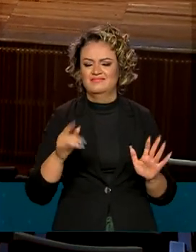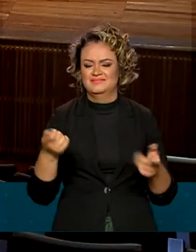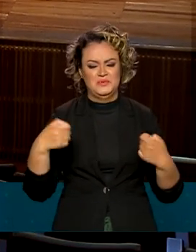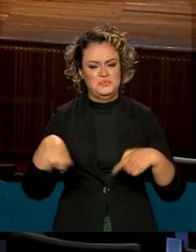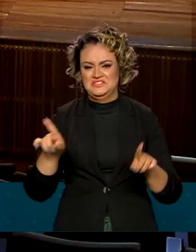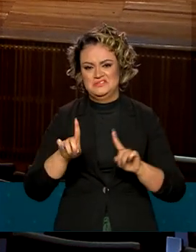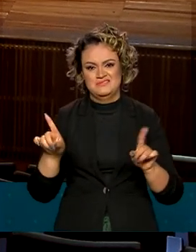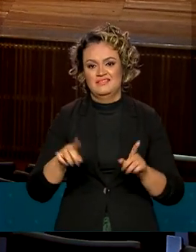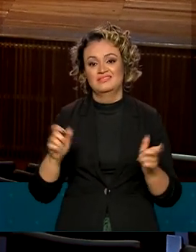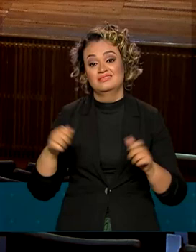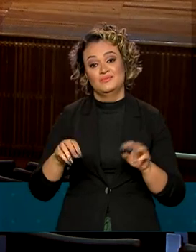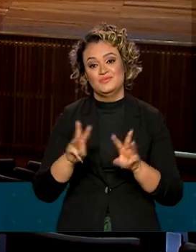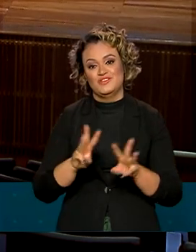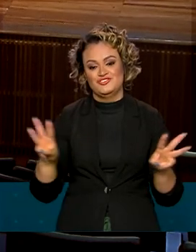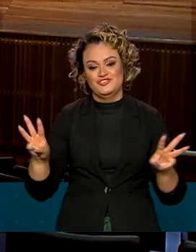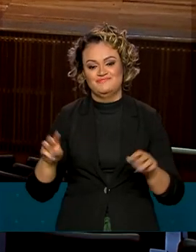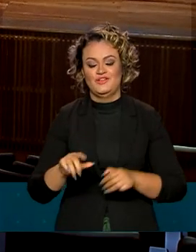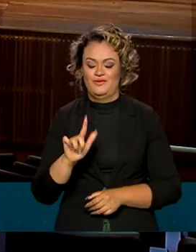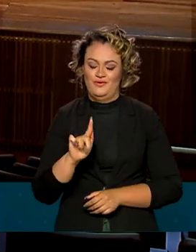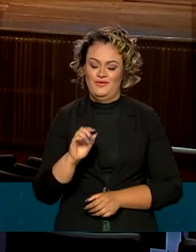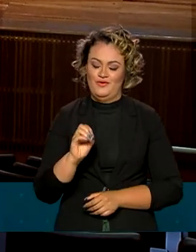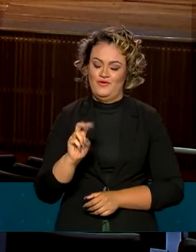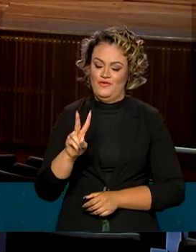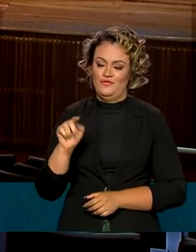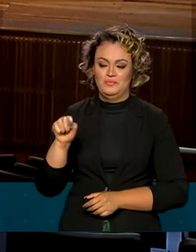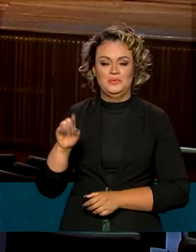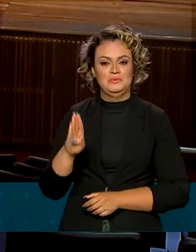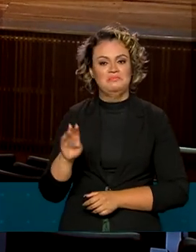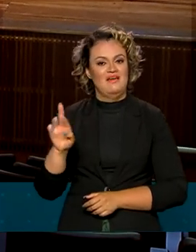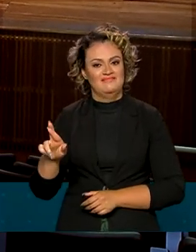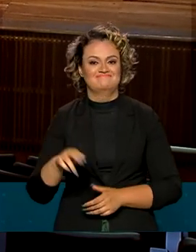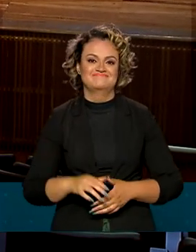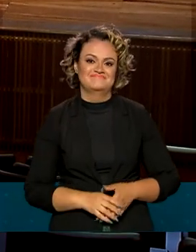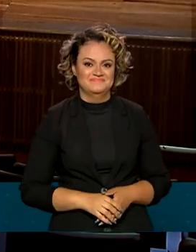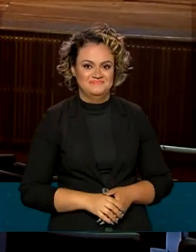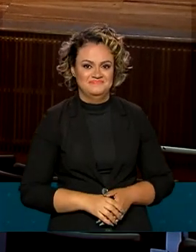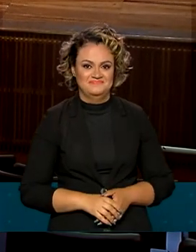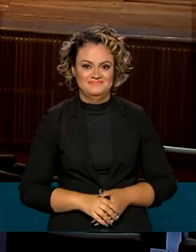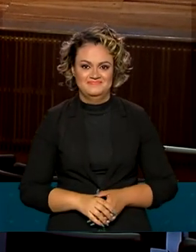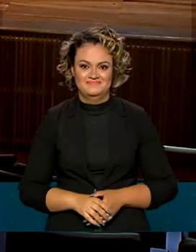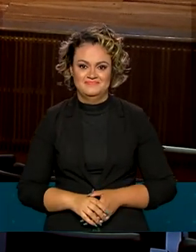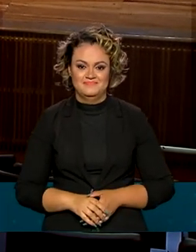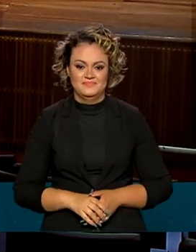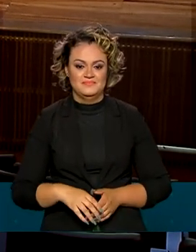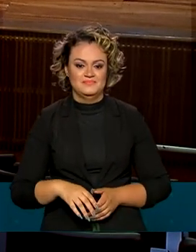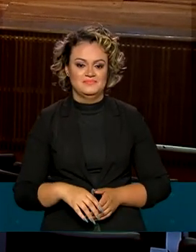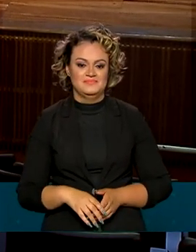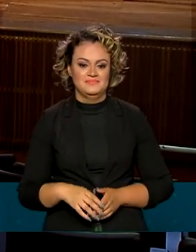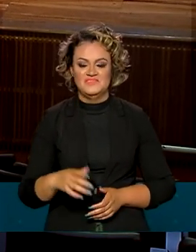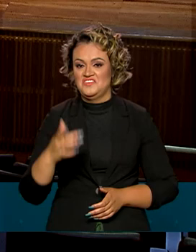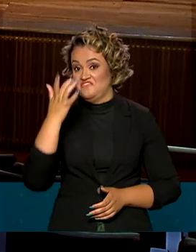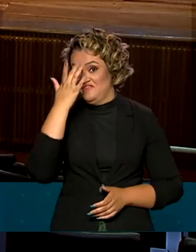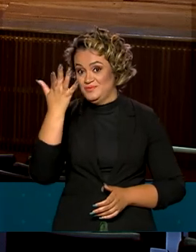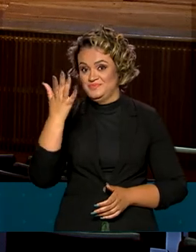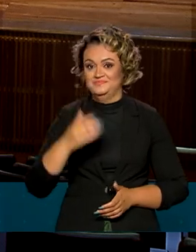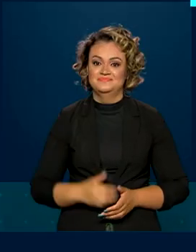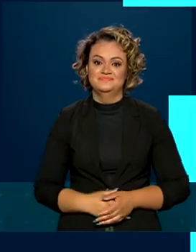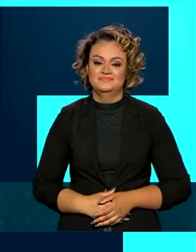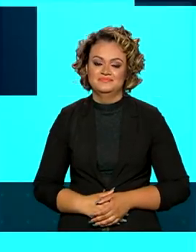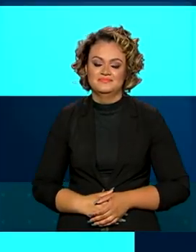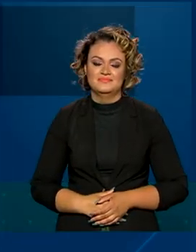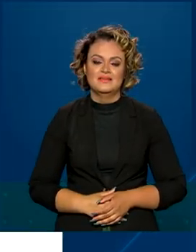lá ou ainda mandar a documentação pelos correios. É possível fazer isso pelo computador ou pelo celular, de forma virtual.